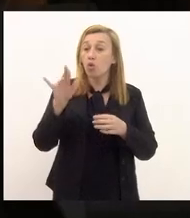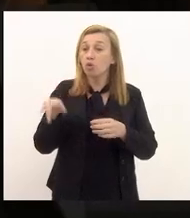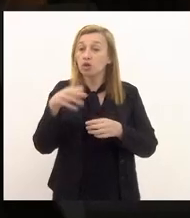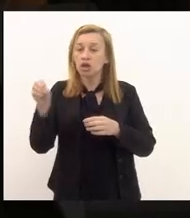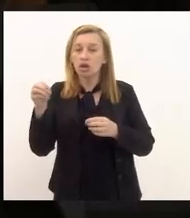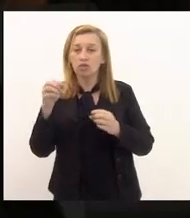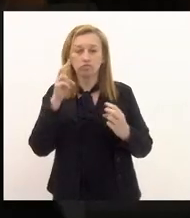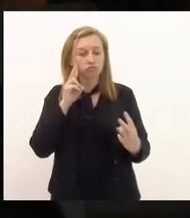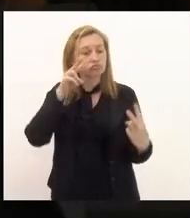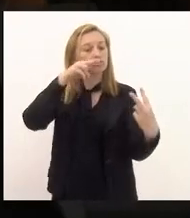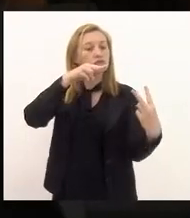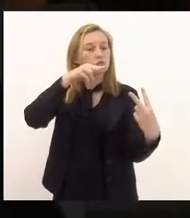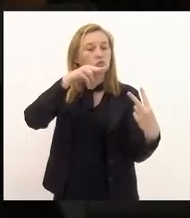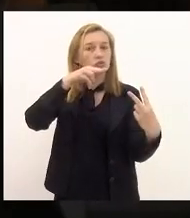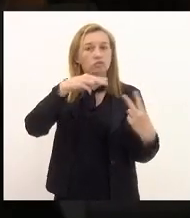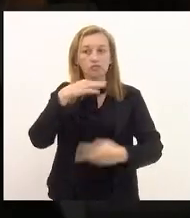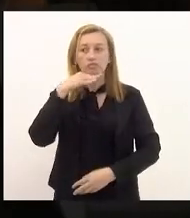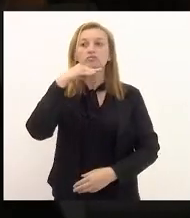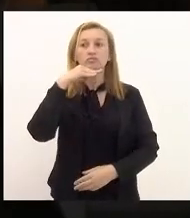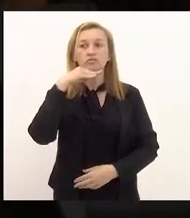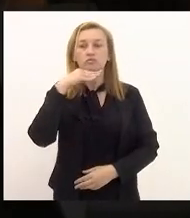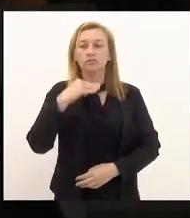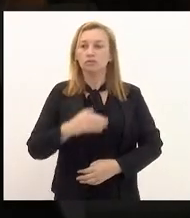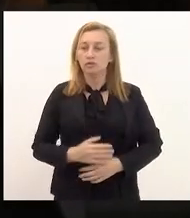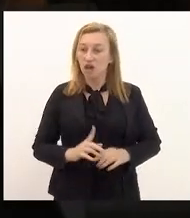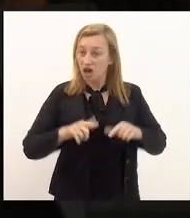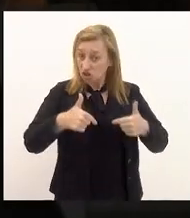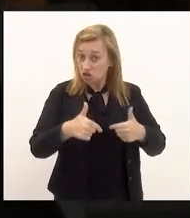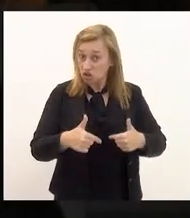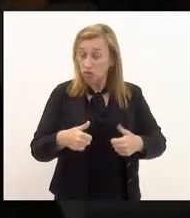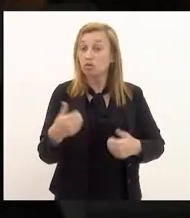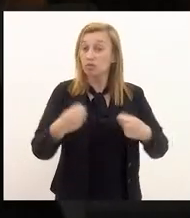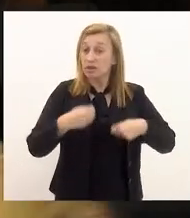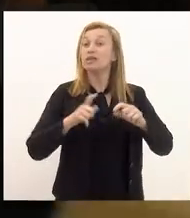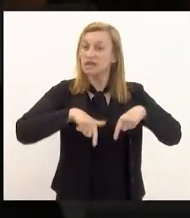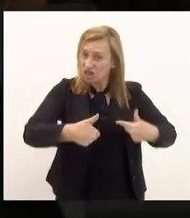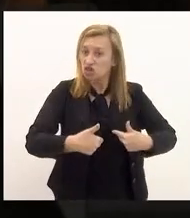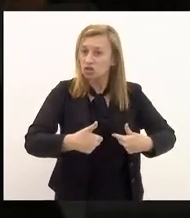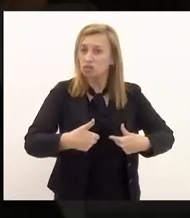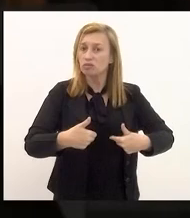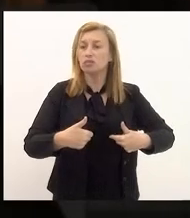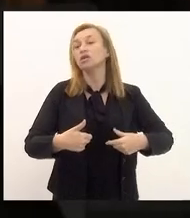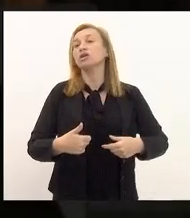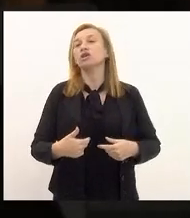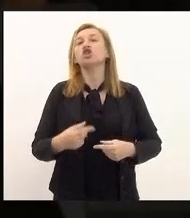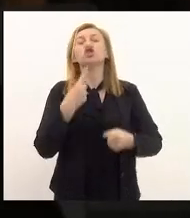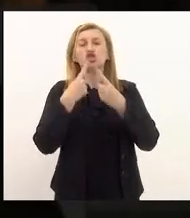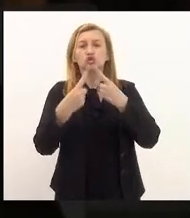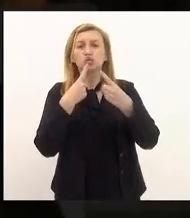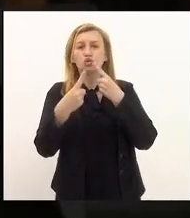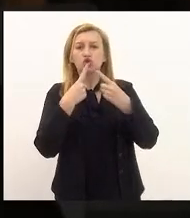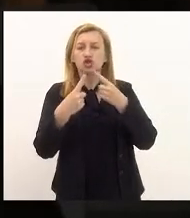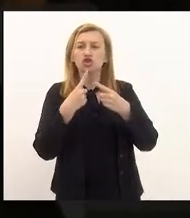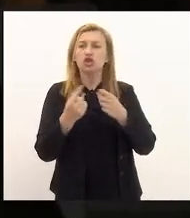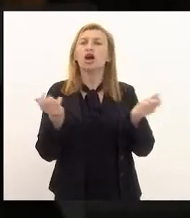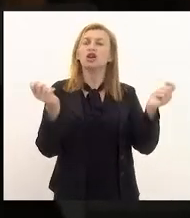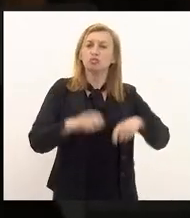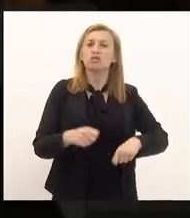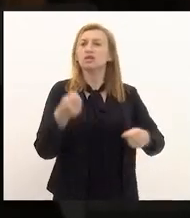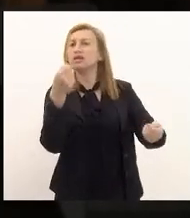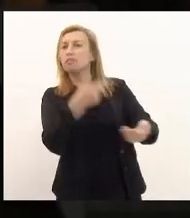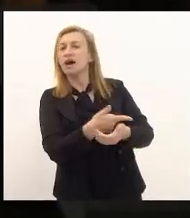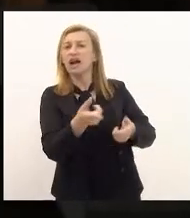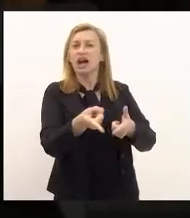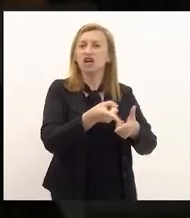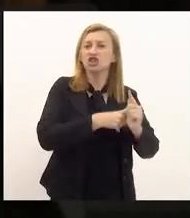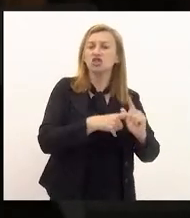cabeça erguida dando soco na mesa quando é preciso dar o soco na mesa discutir as possibilidades de pagar a